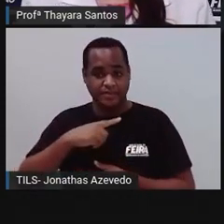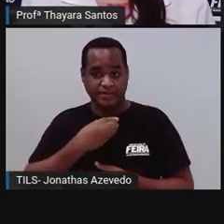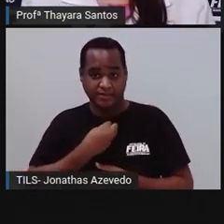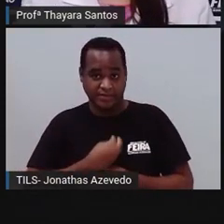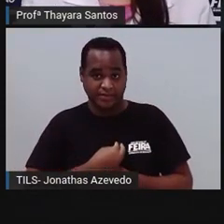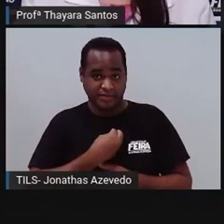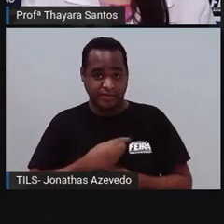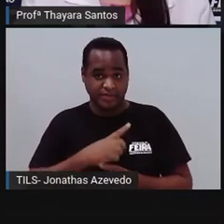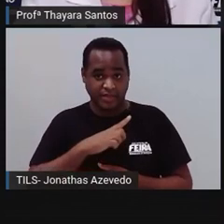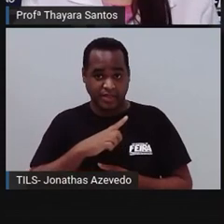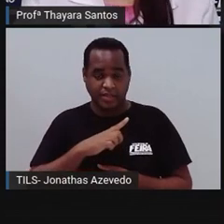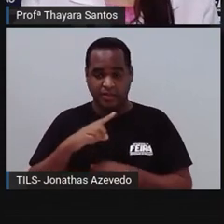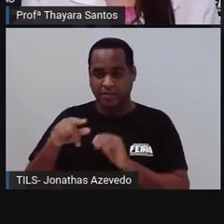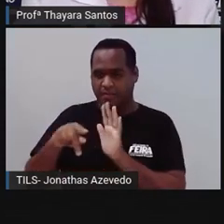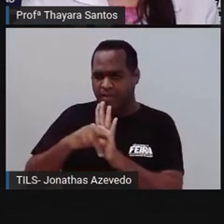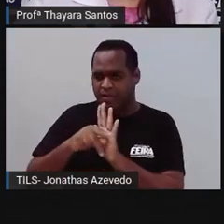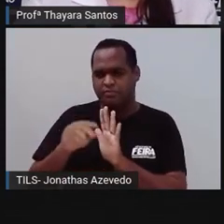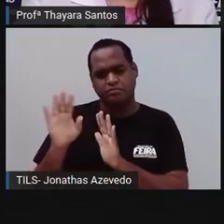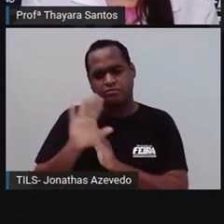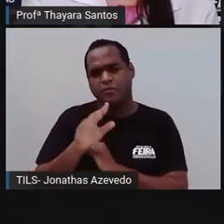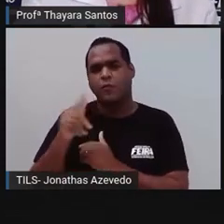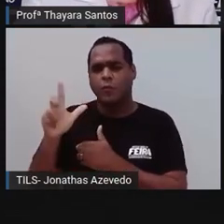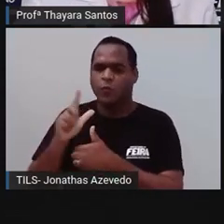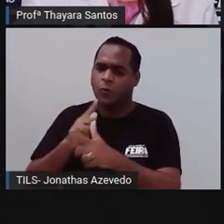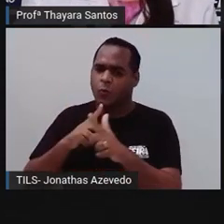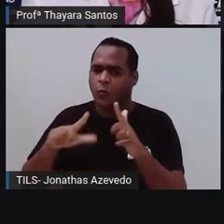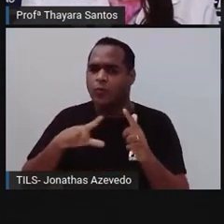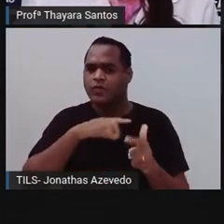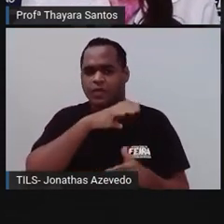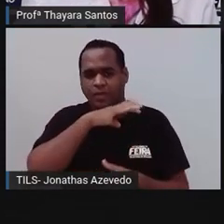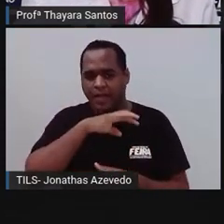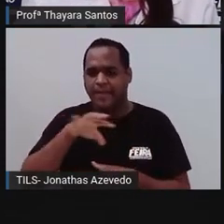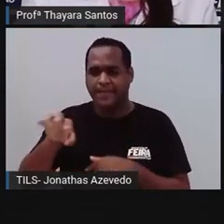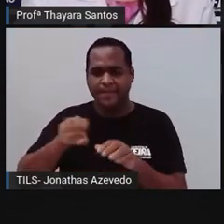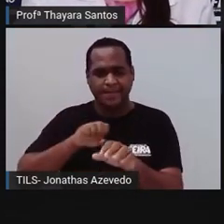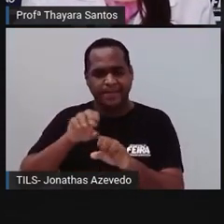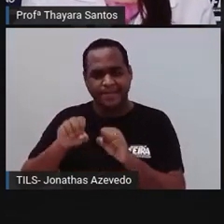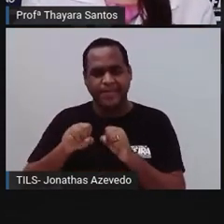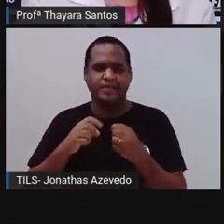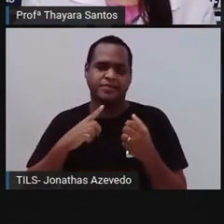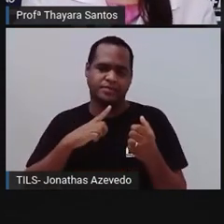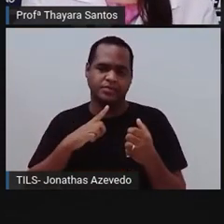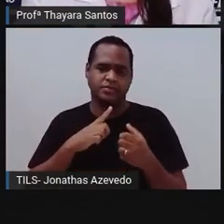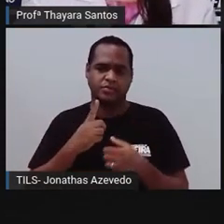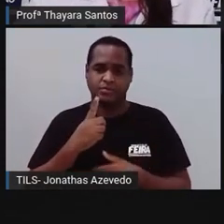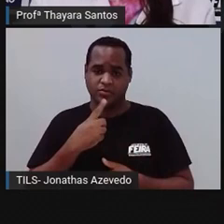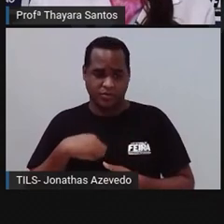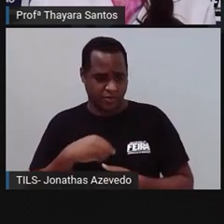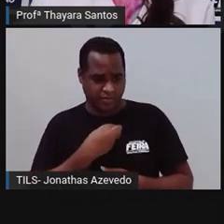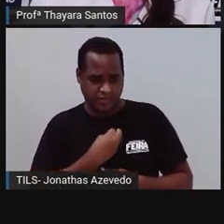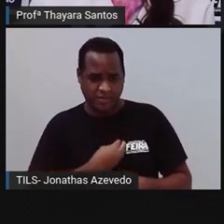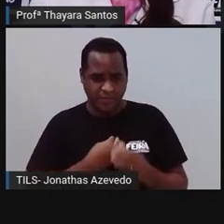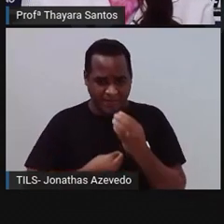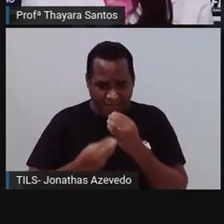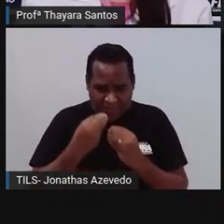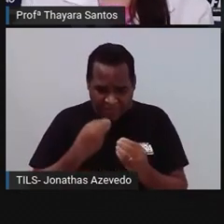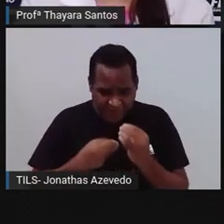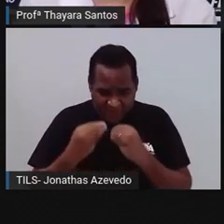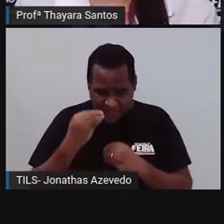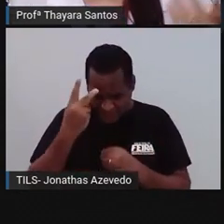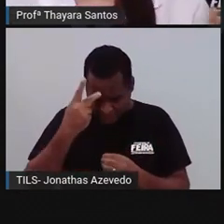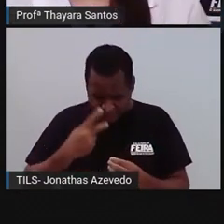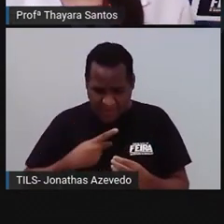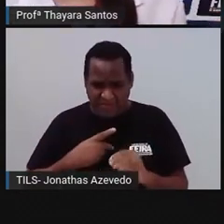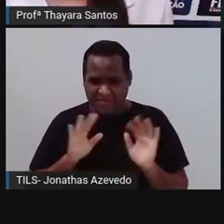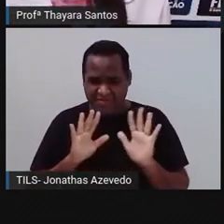eles precisam se alimentar de outros seres vivos. Como é o nosso caso, né? A gente não consegue produzir o nosso próprio alimento. Mas vocês